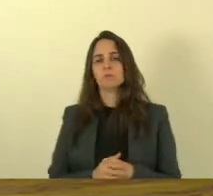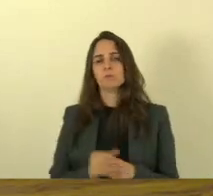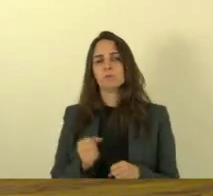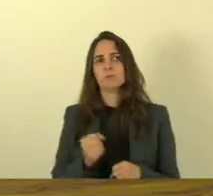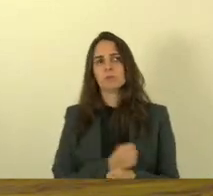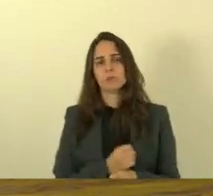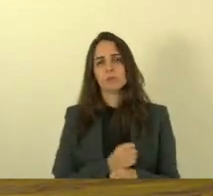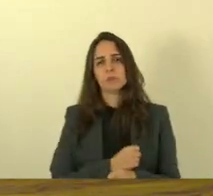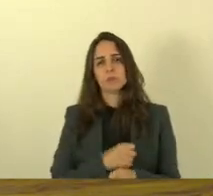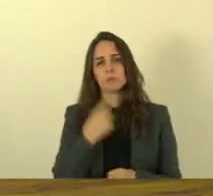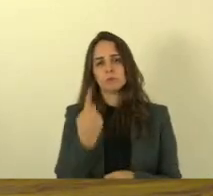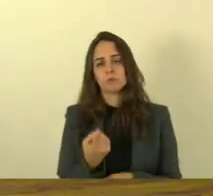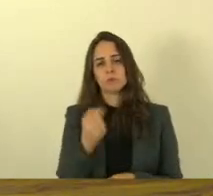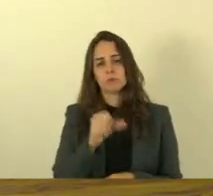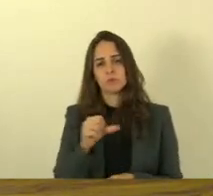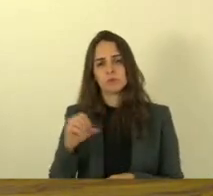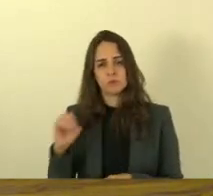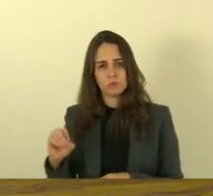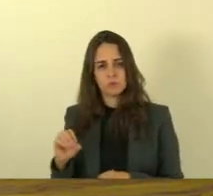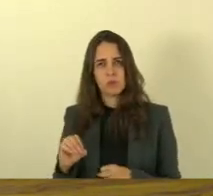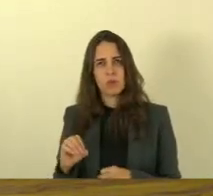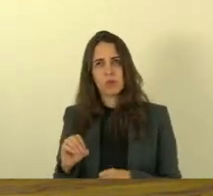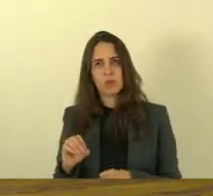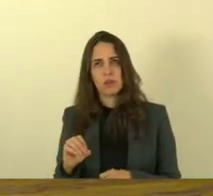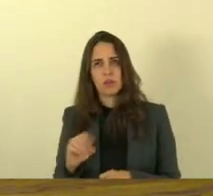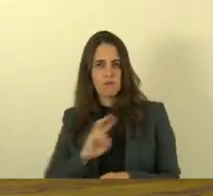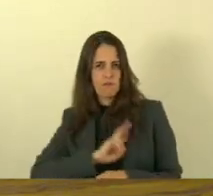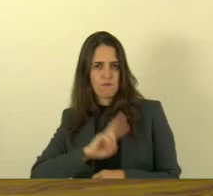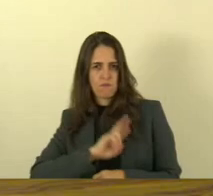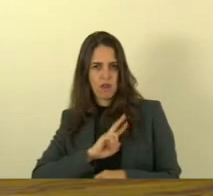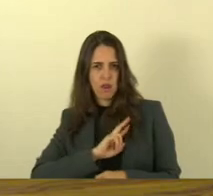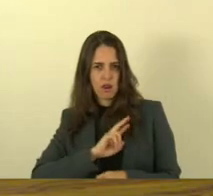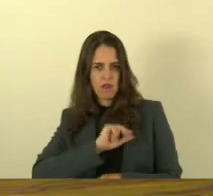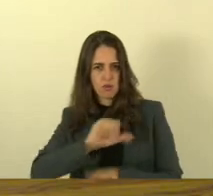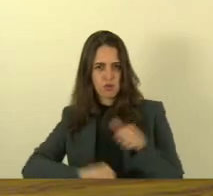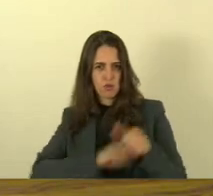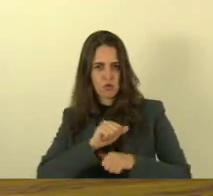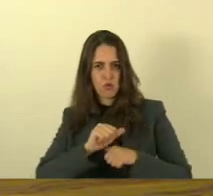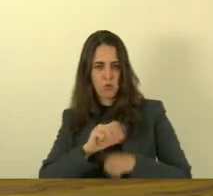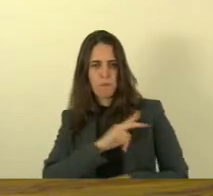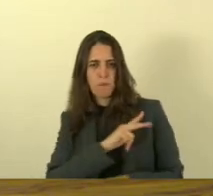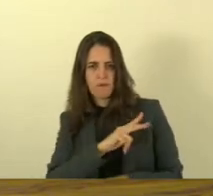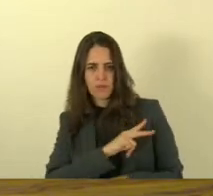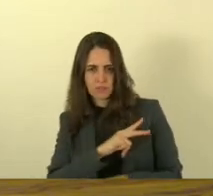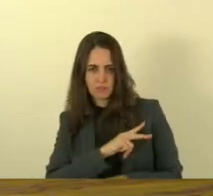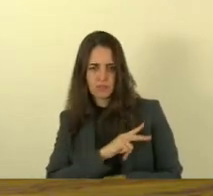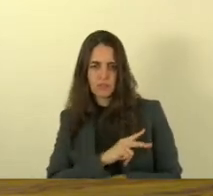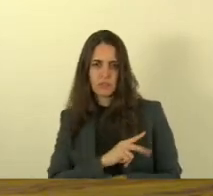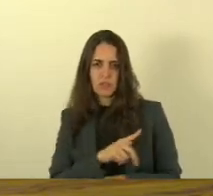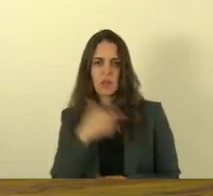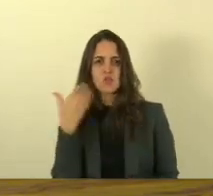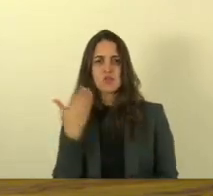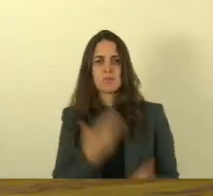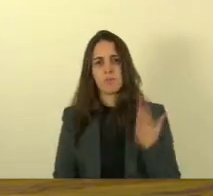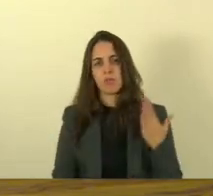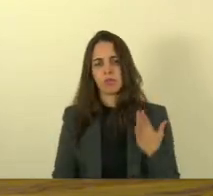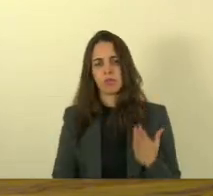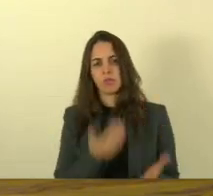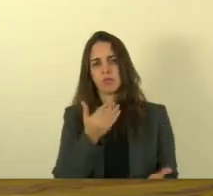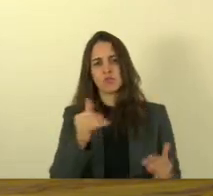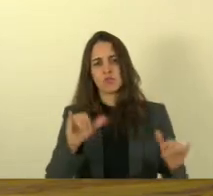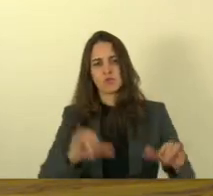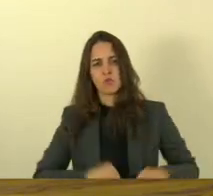quando a Vale foi privatizada ela sofreu um golpe uma tentativa de fazer